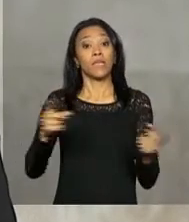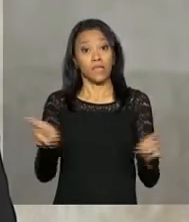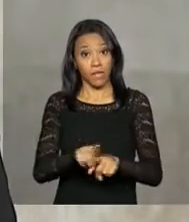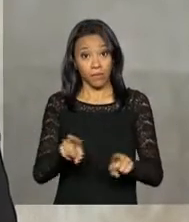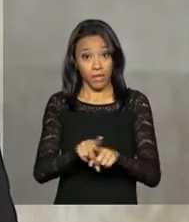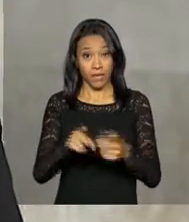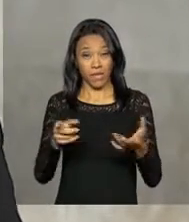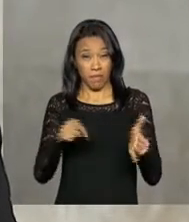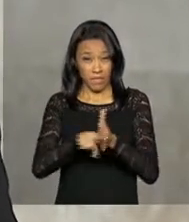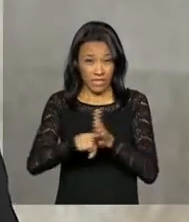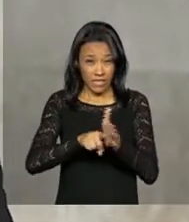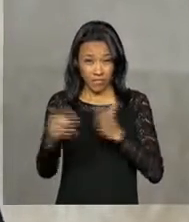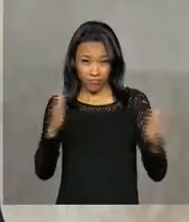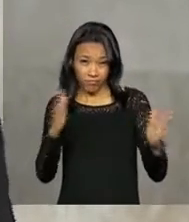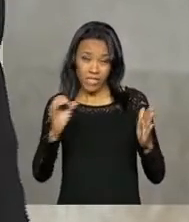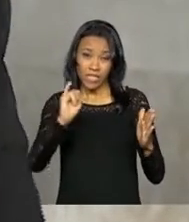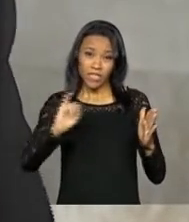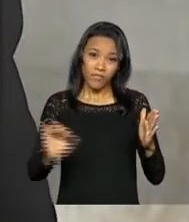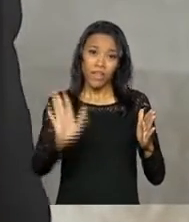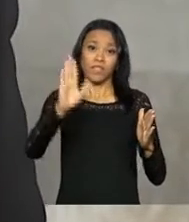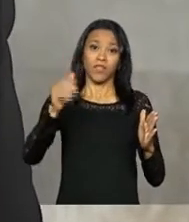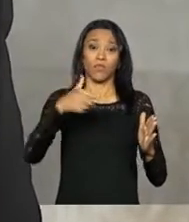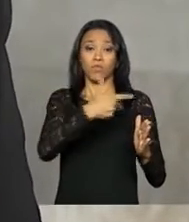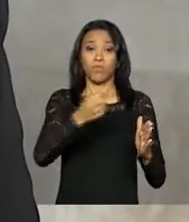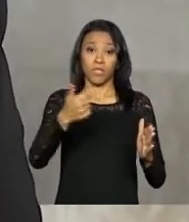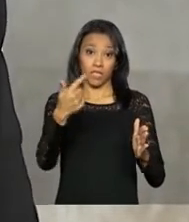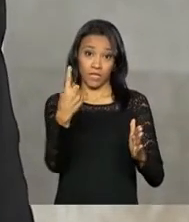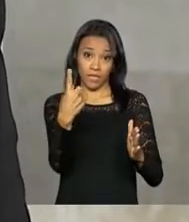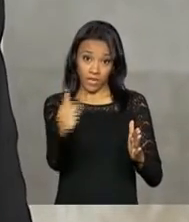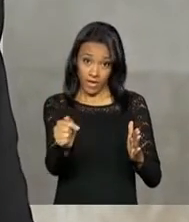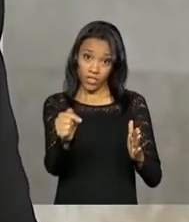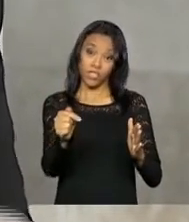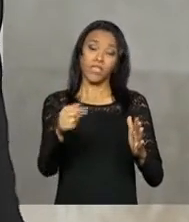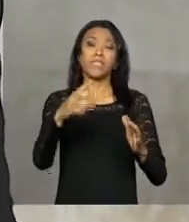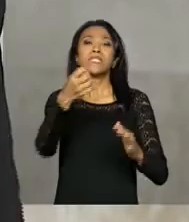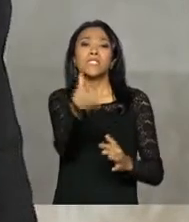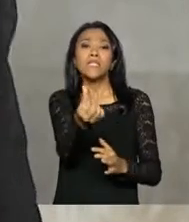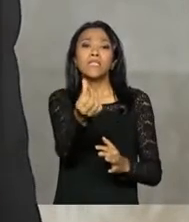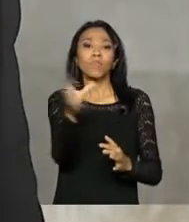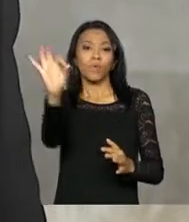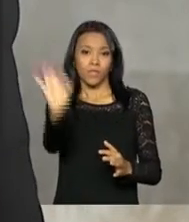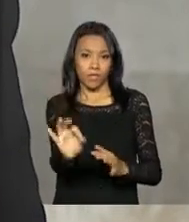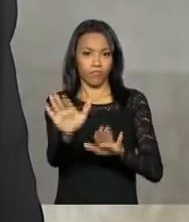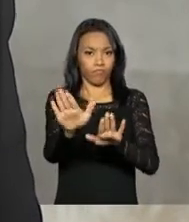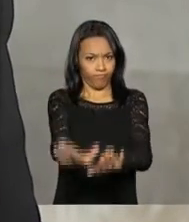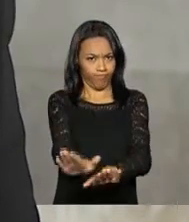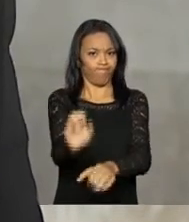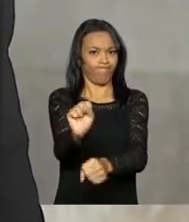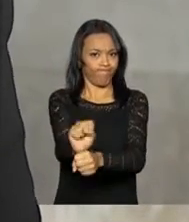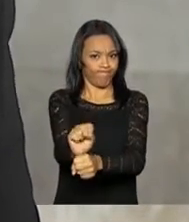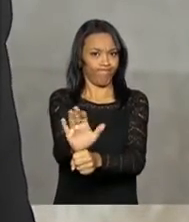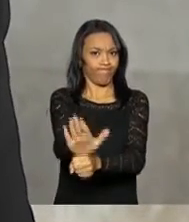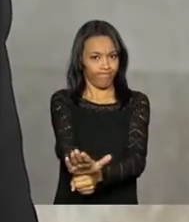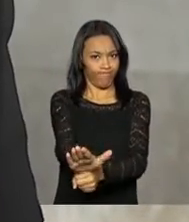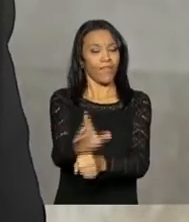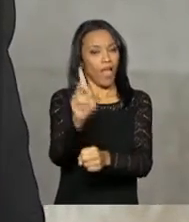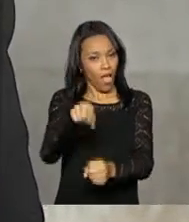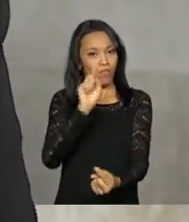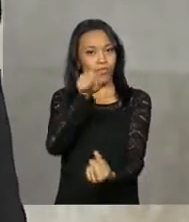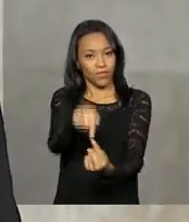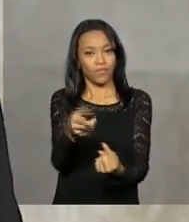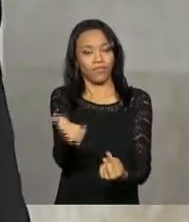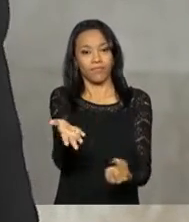2017 continua estável em 6%, exatamente no teto do regime de metas para o período.